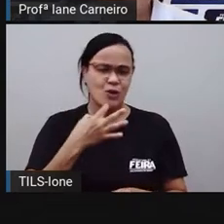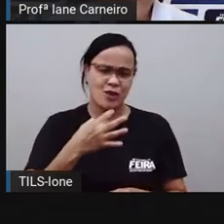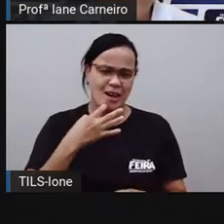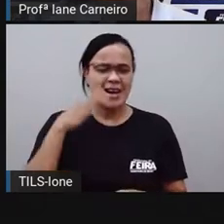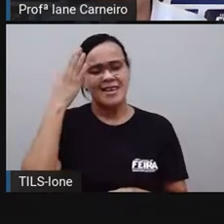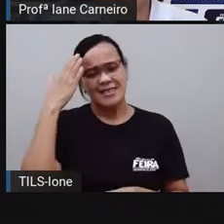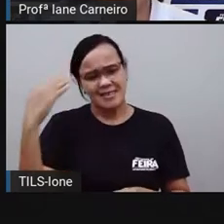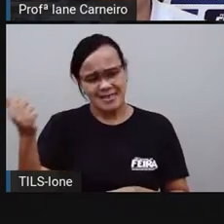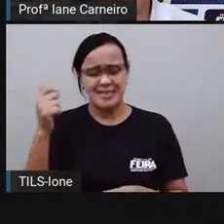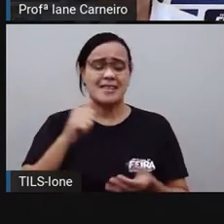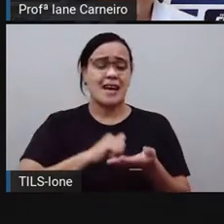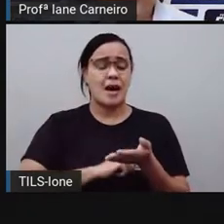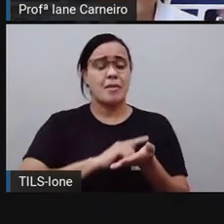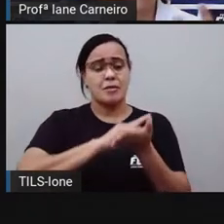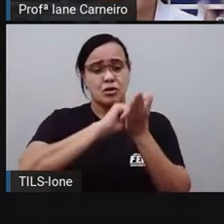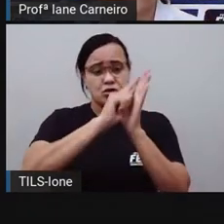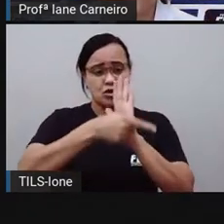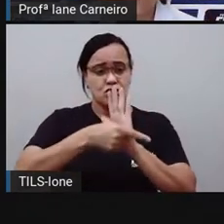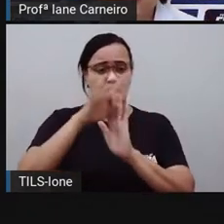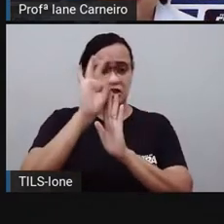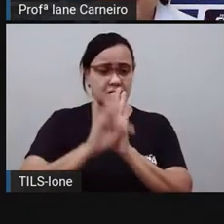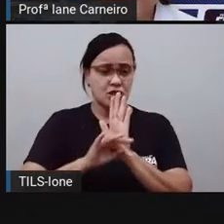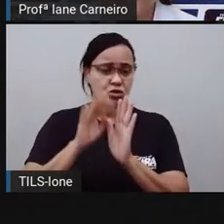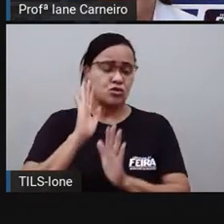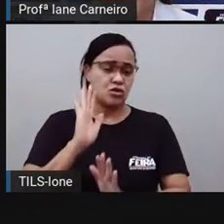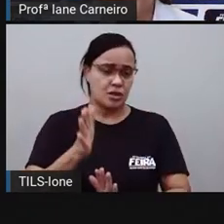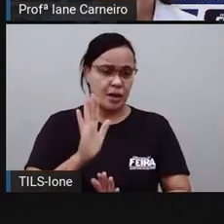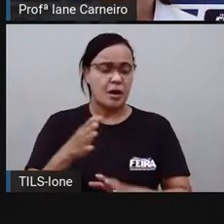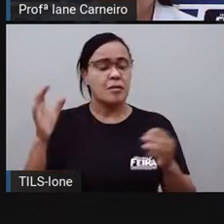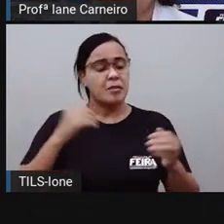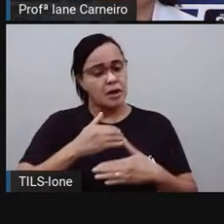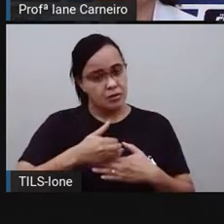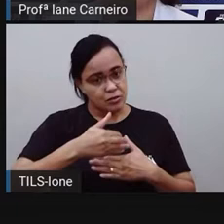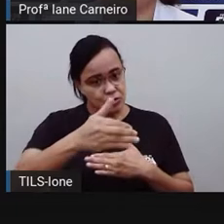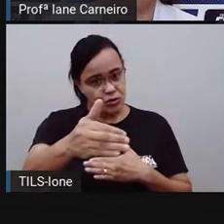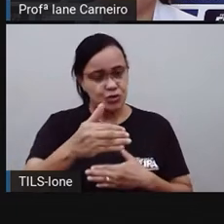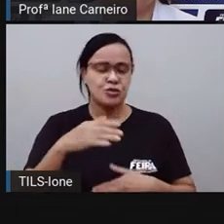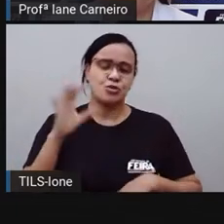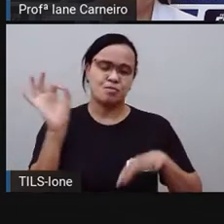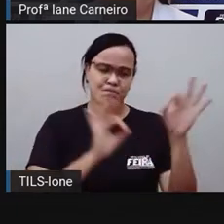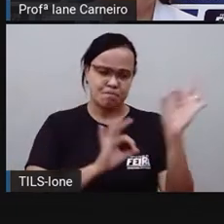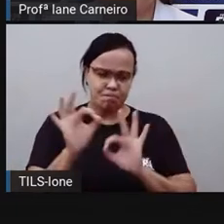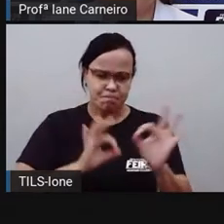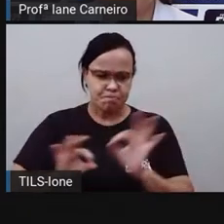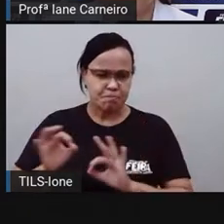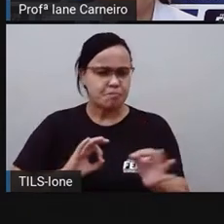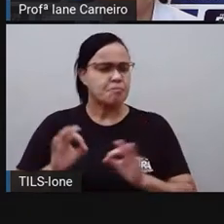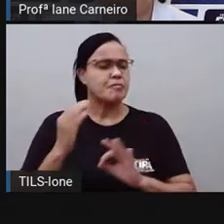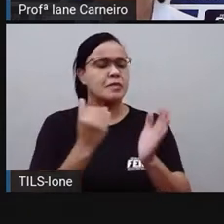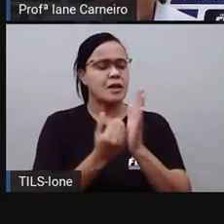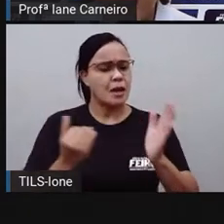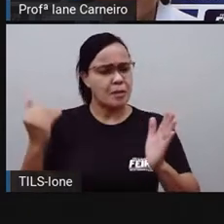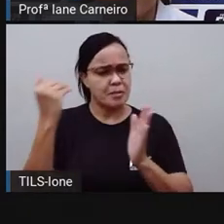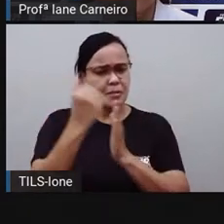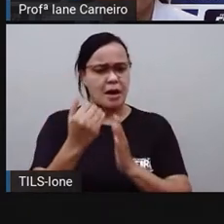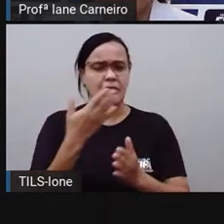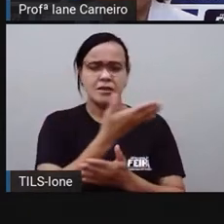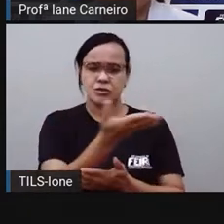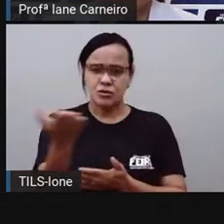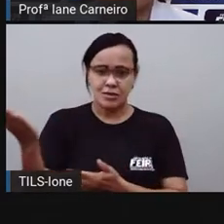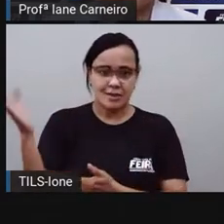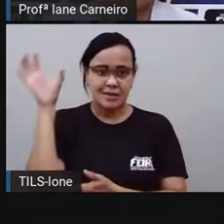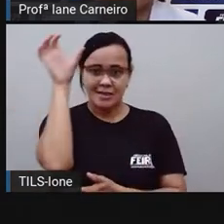A gente vai continuar discutindo, analisando um pouco mais essa receita para vocês observarem aí